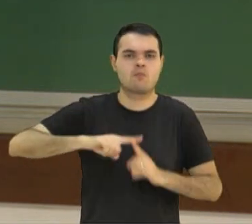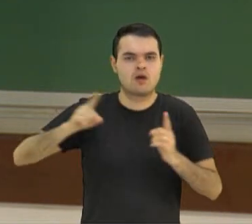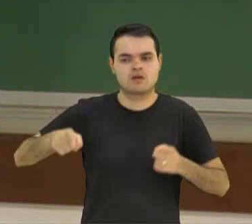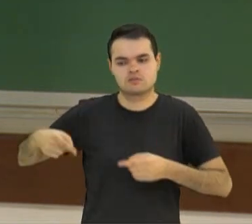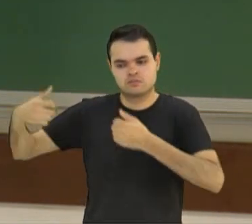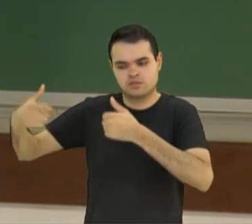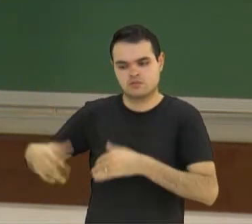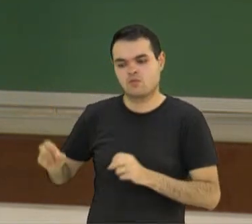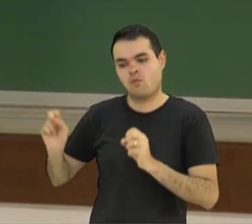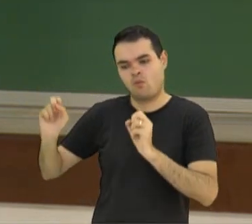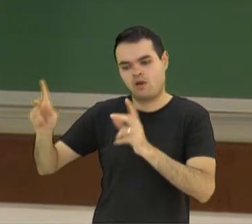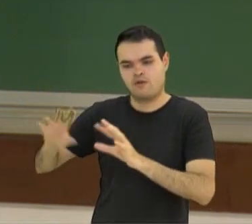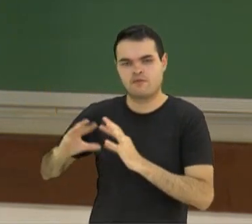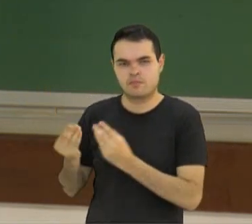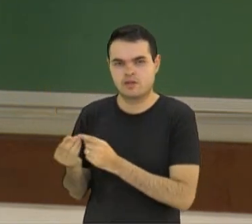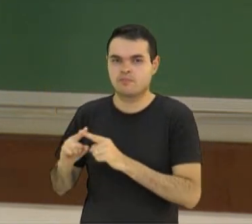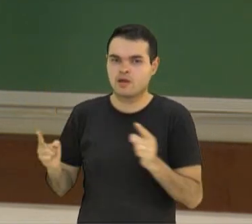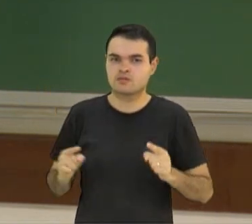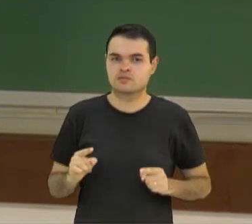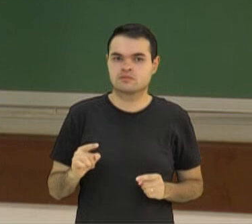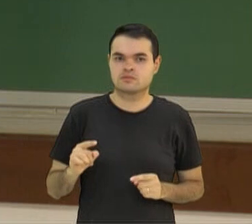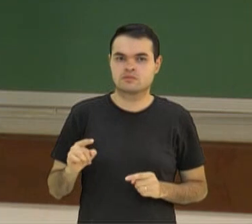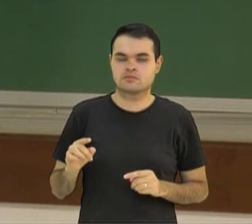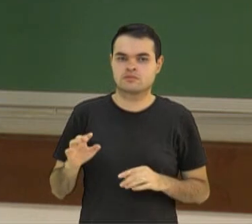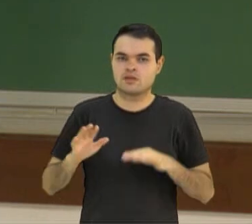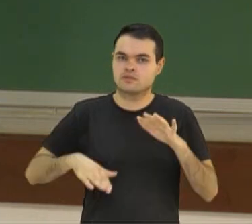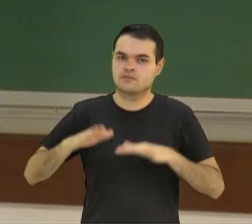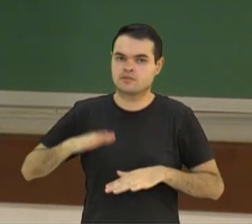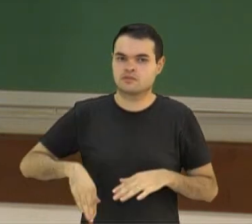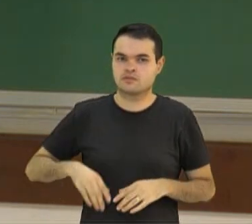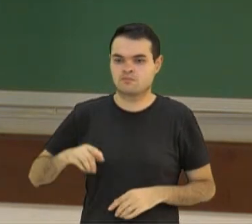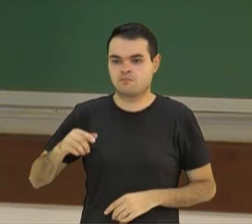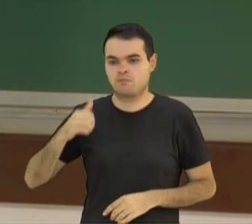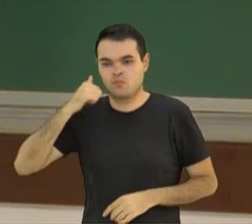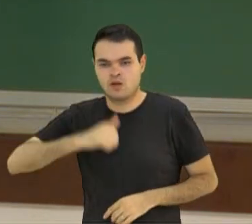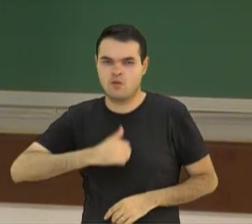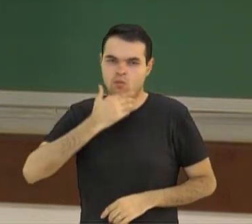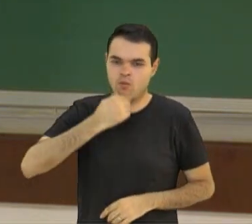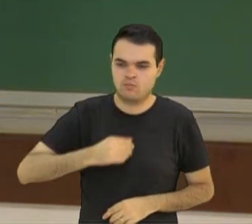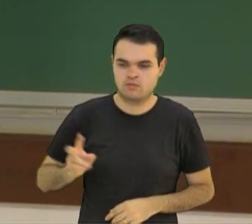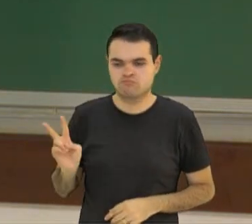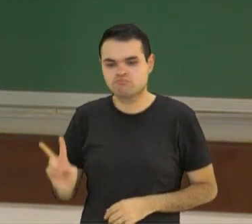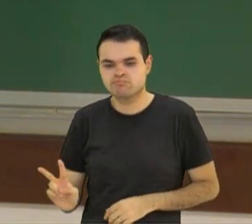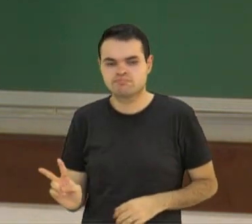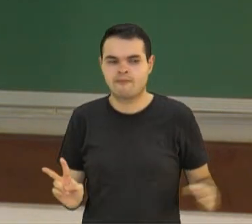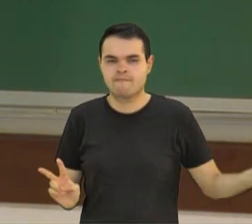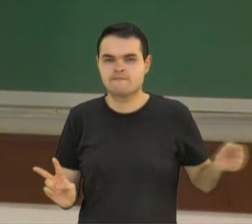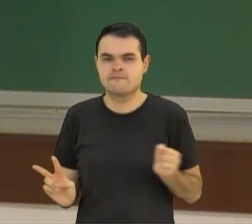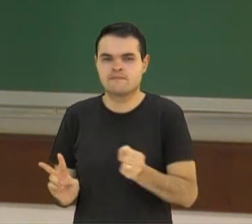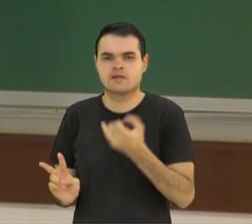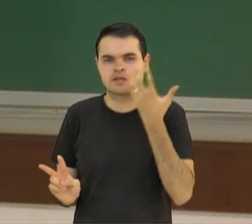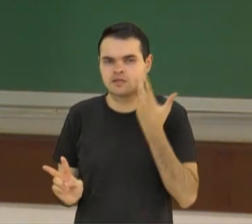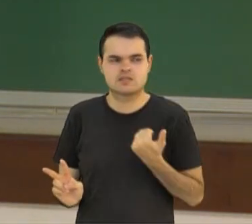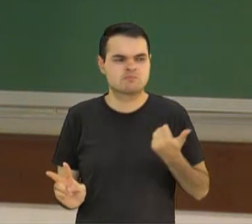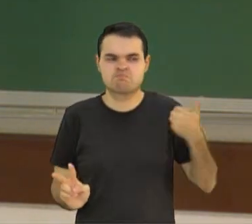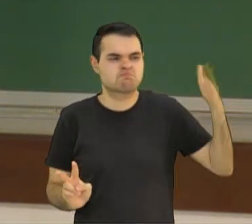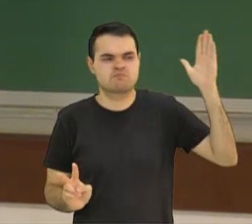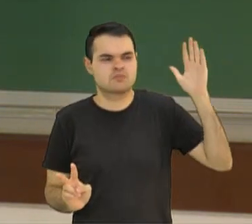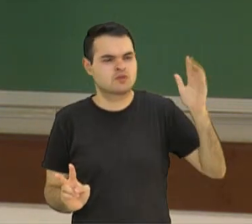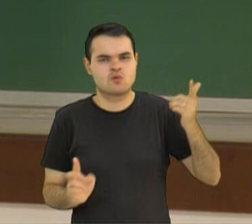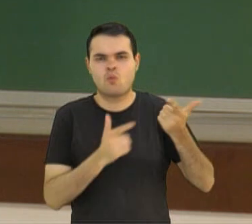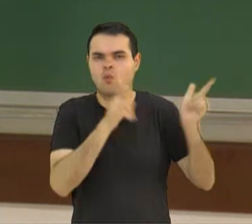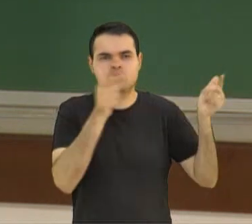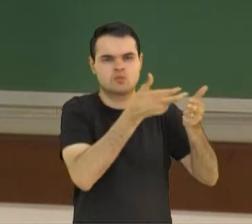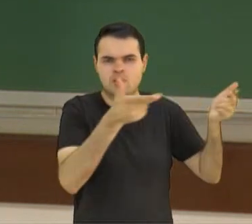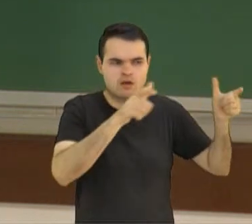justificável. No entanto, a partir da leitura do título, nós passamos a ter uma outra noção a respeito disso. Nós passamos a